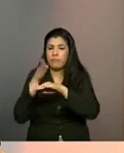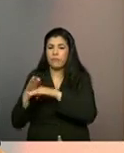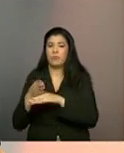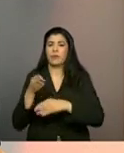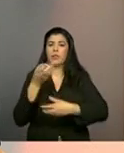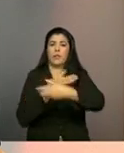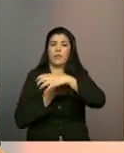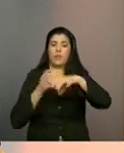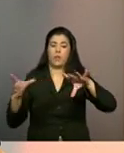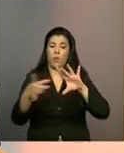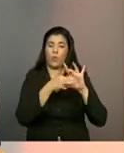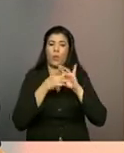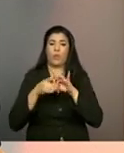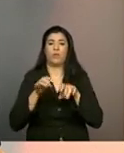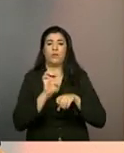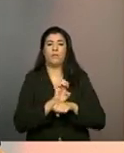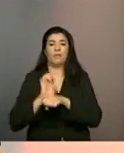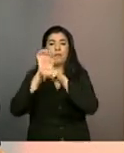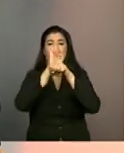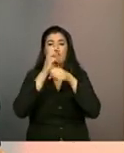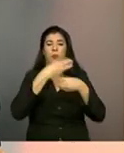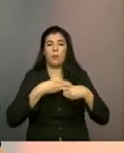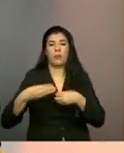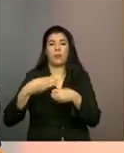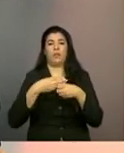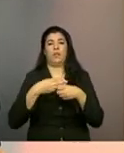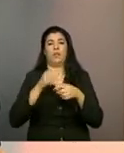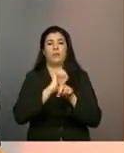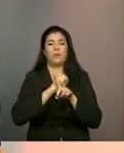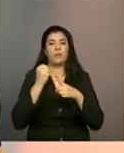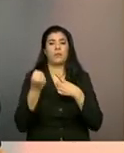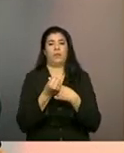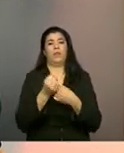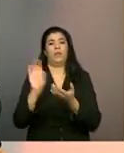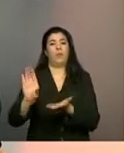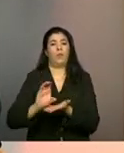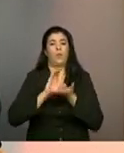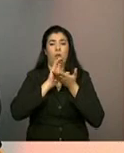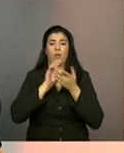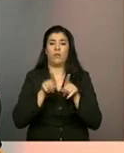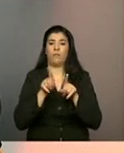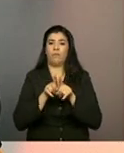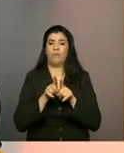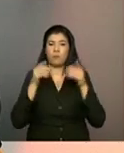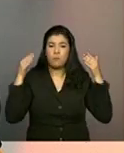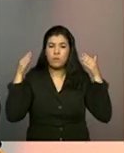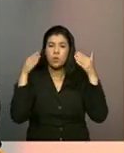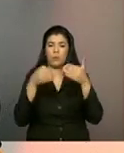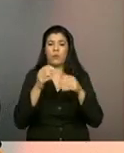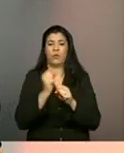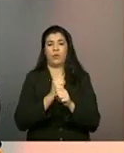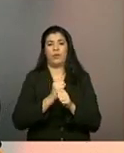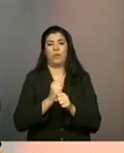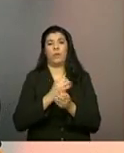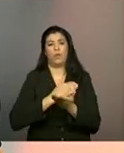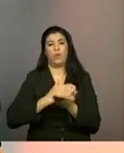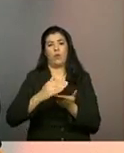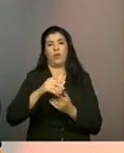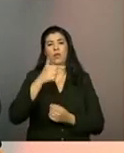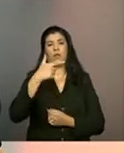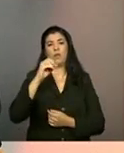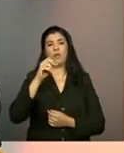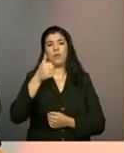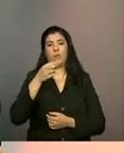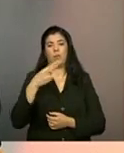estados, sociedade civil, conselhos e que culminou lá em 2013, no início de 2013,